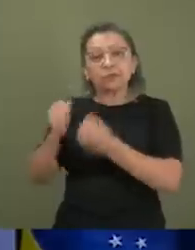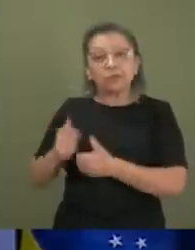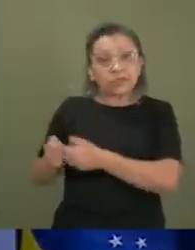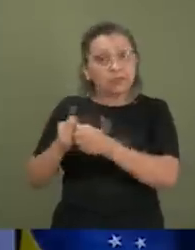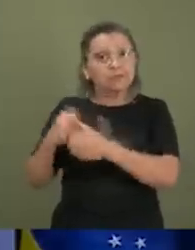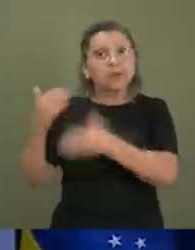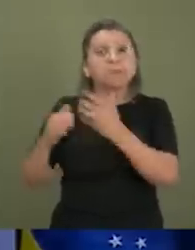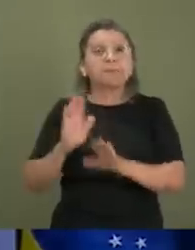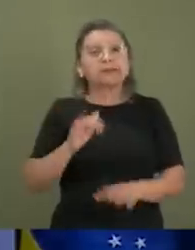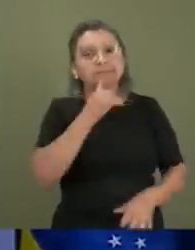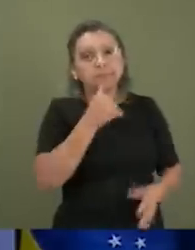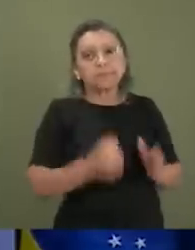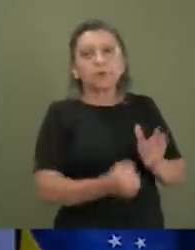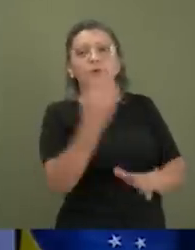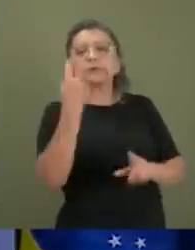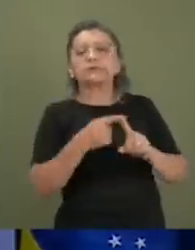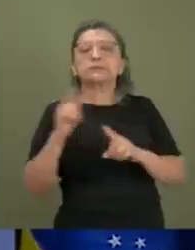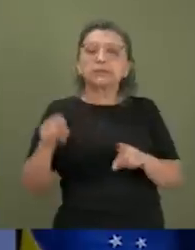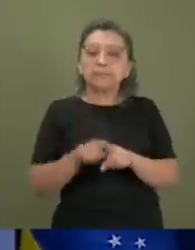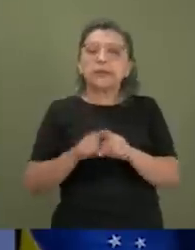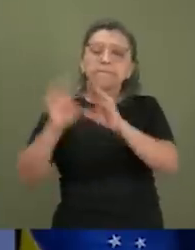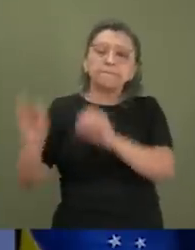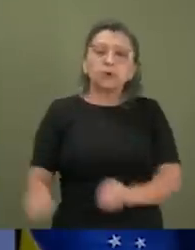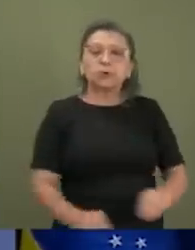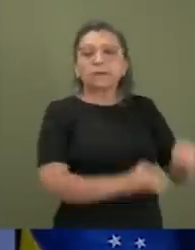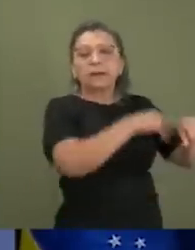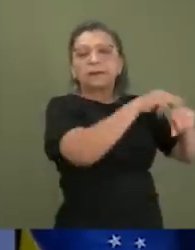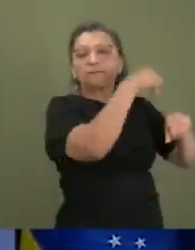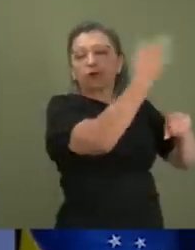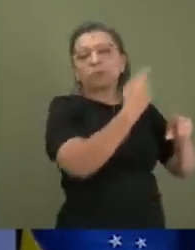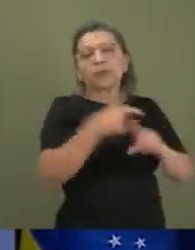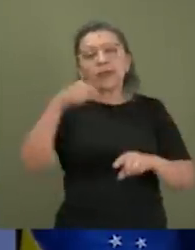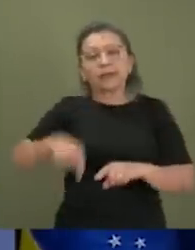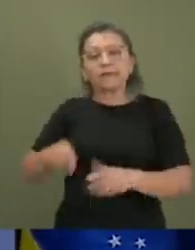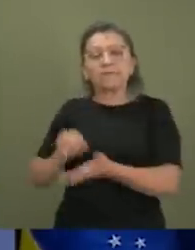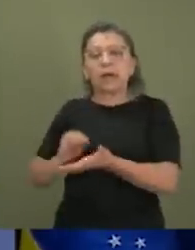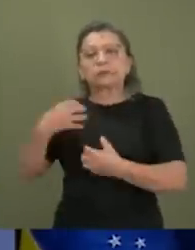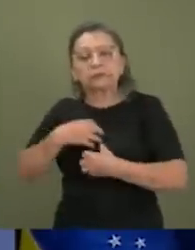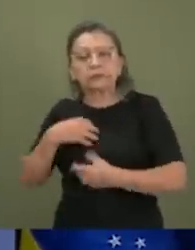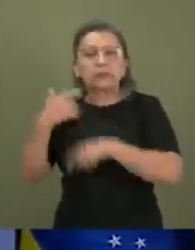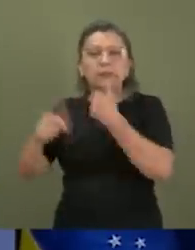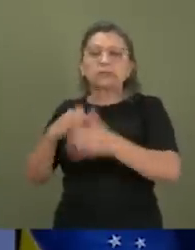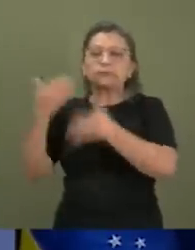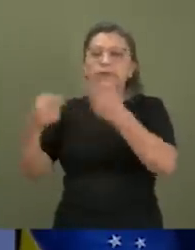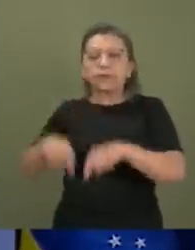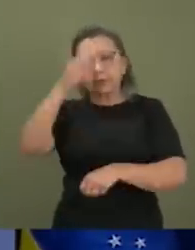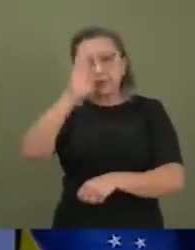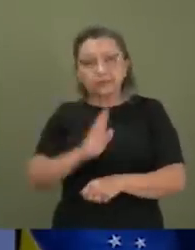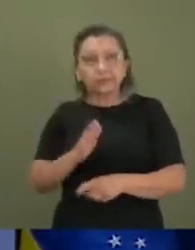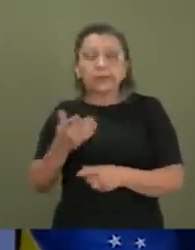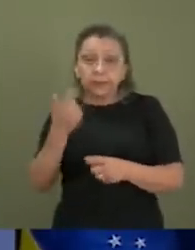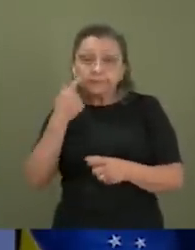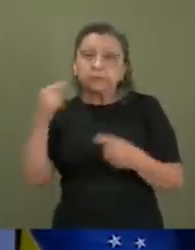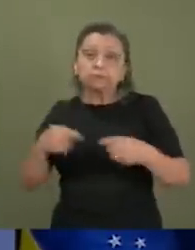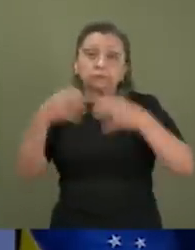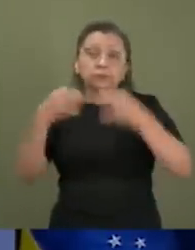infelizmente, muitas vezes saírem do Brasil pela falta de condições de trabalhar e de desenvolver games aqui nesse país. E foi